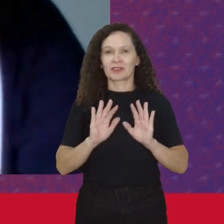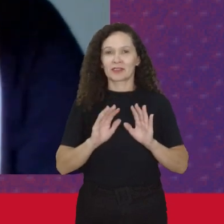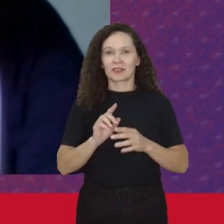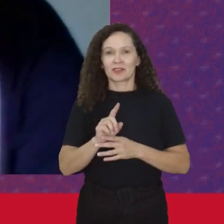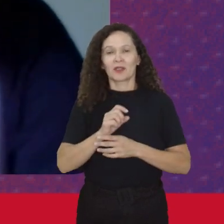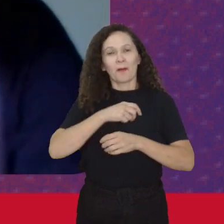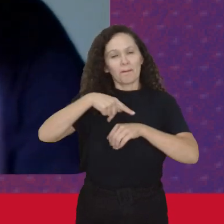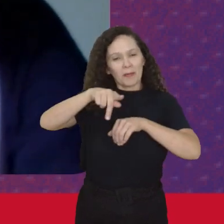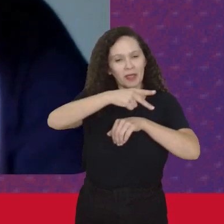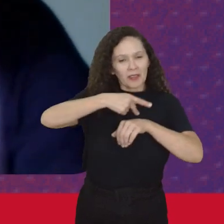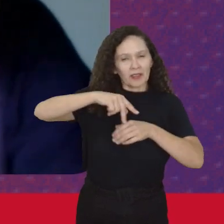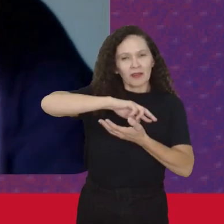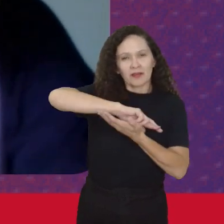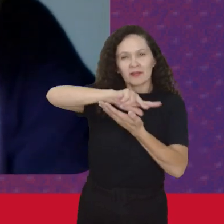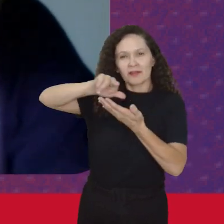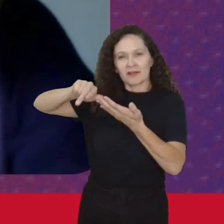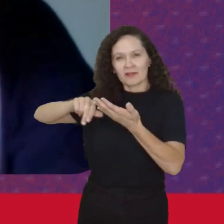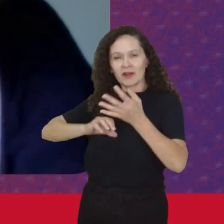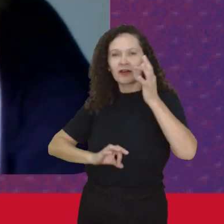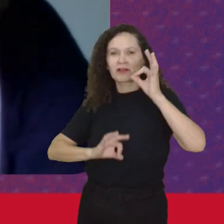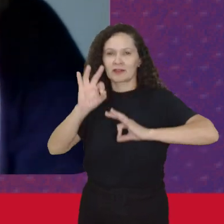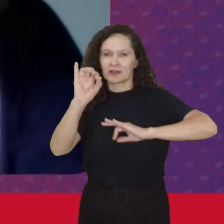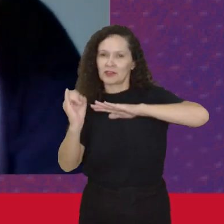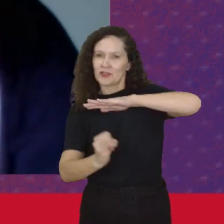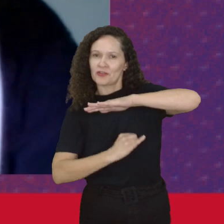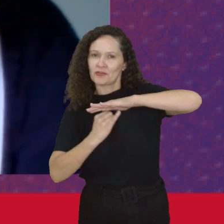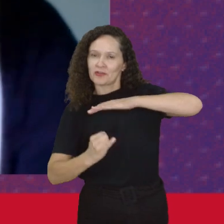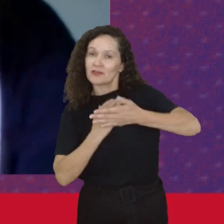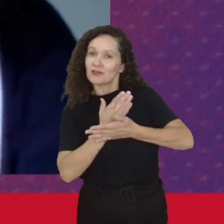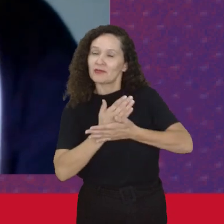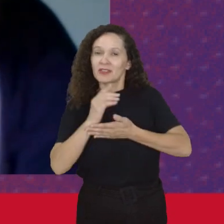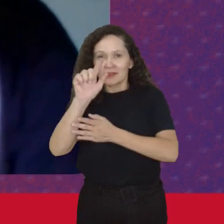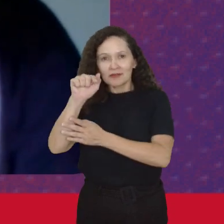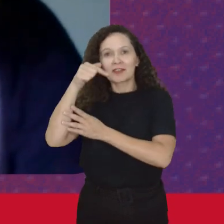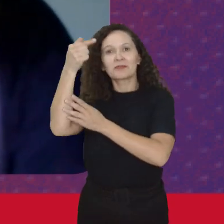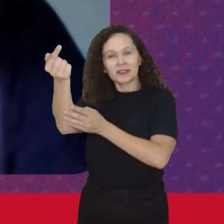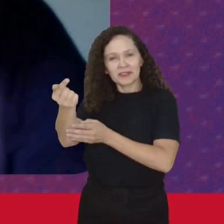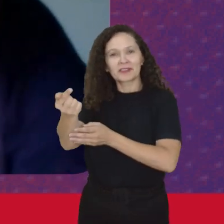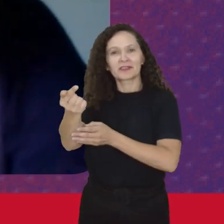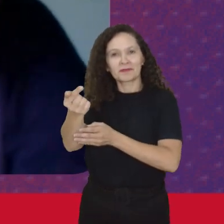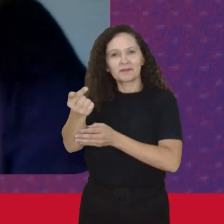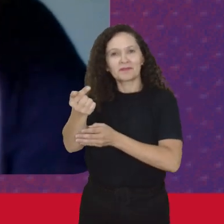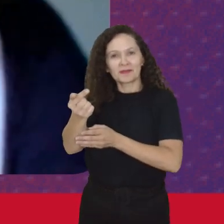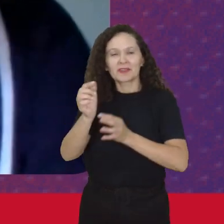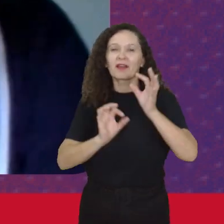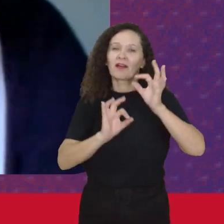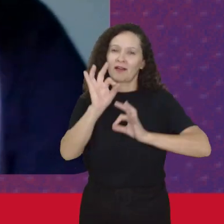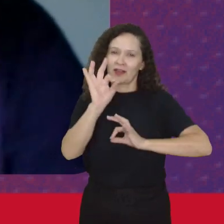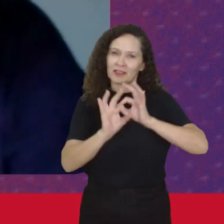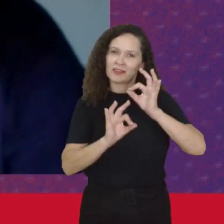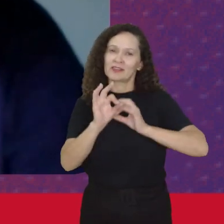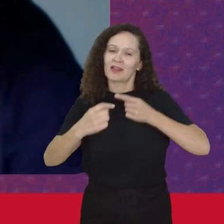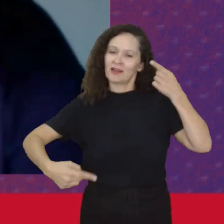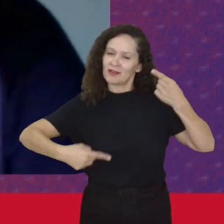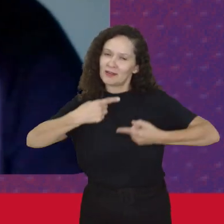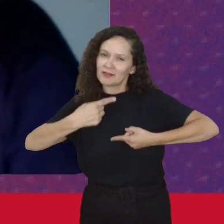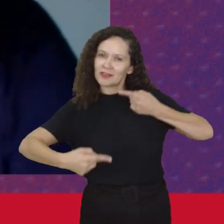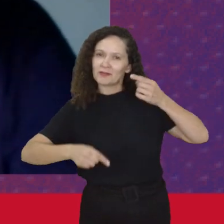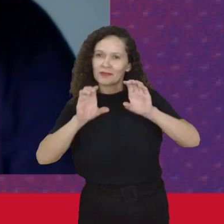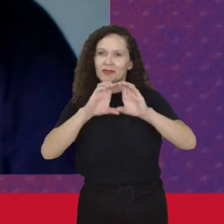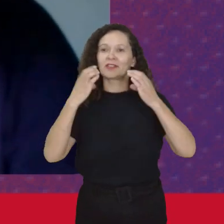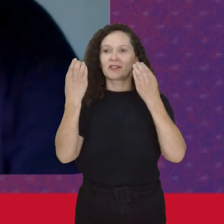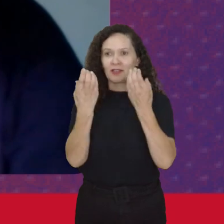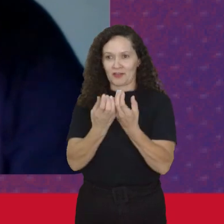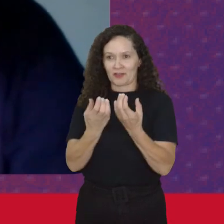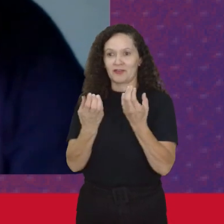muitos países Muitas organizações Surgiram Para poder Organizar O debate Para a conferência De